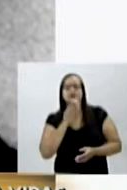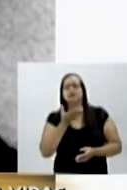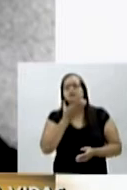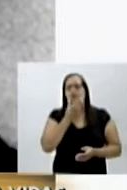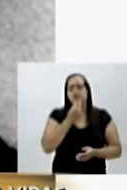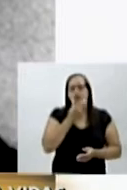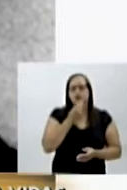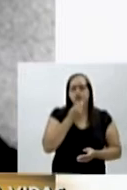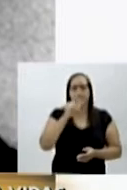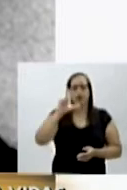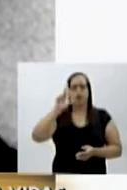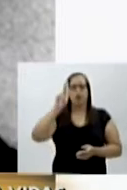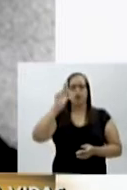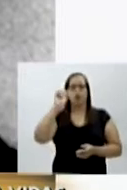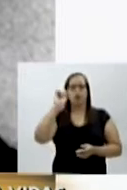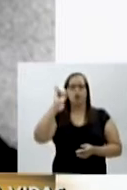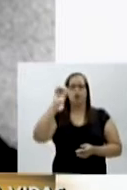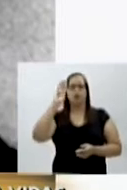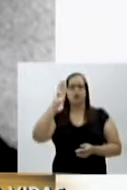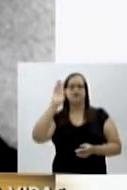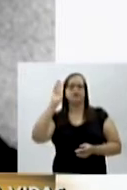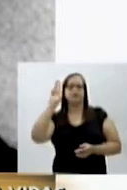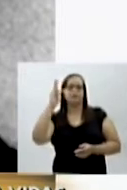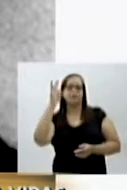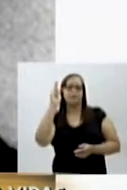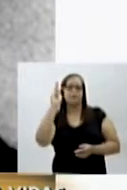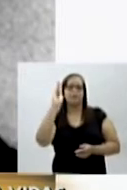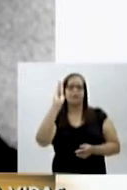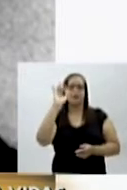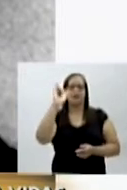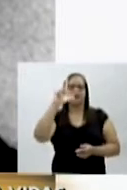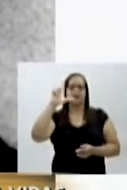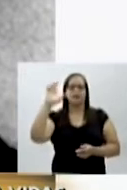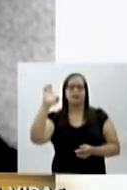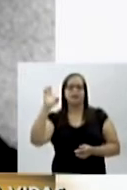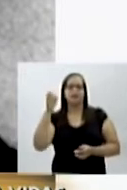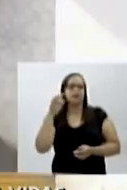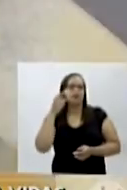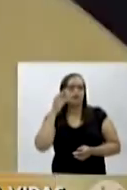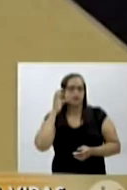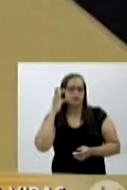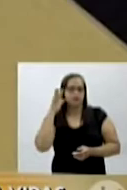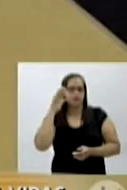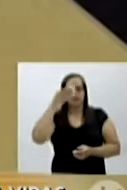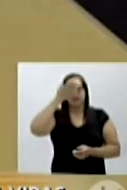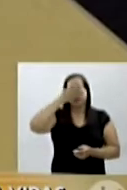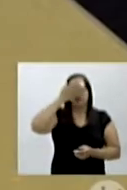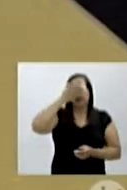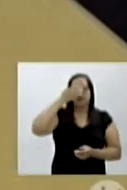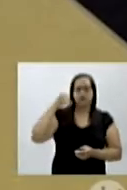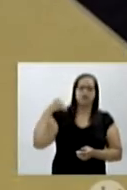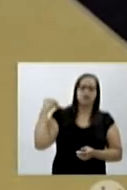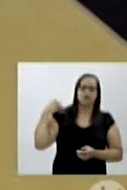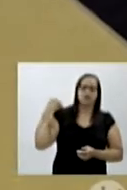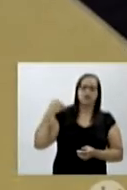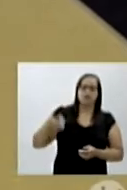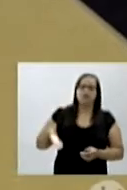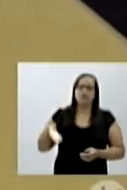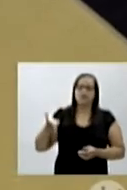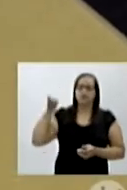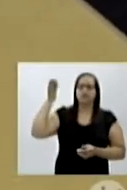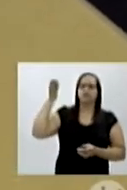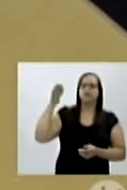Trata-se de Louis Braille, o francês que aos três anos ficou cego, mas que durante a vida adulta